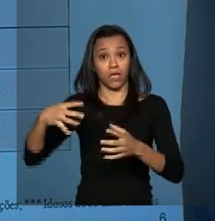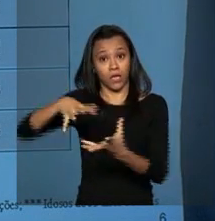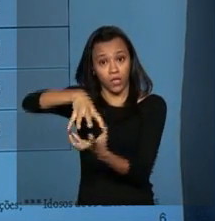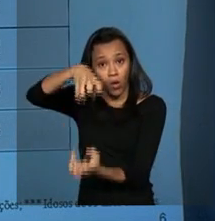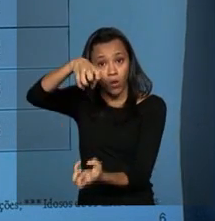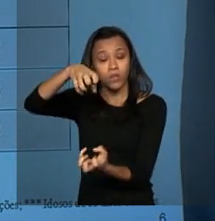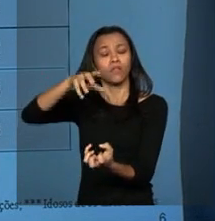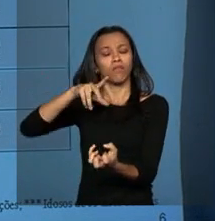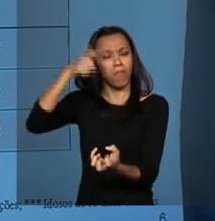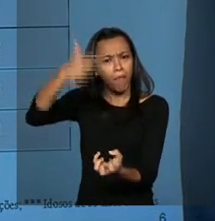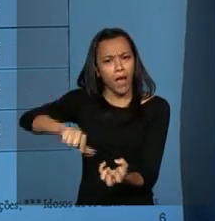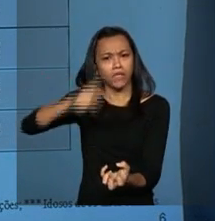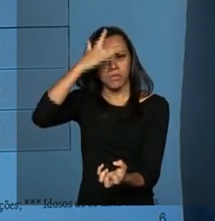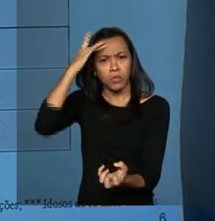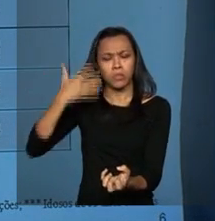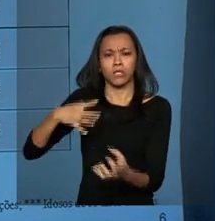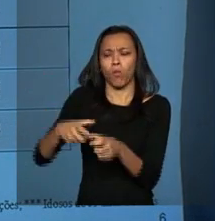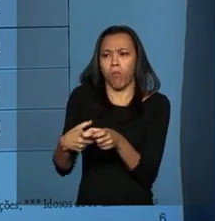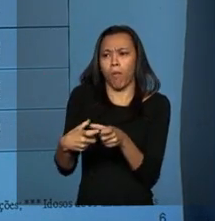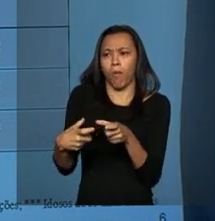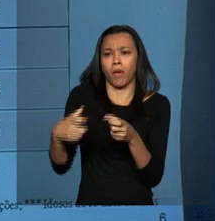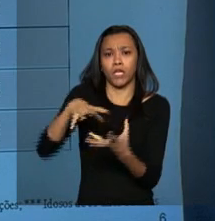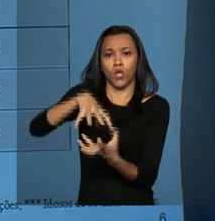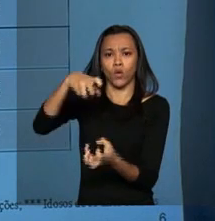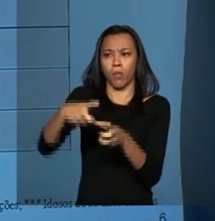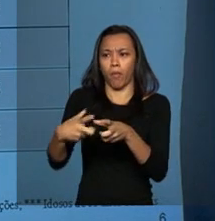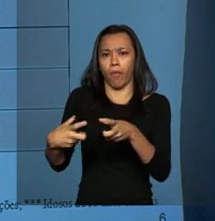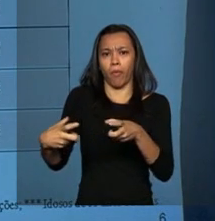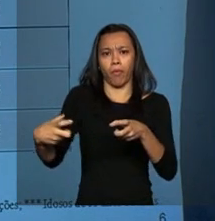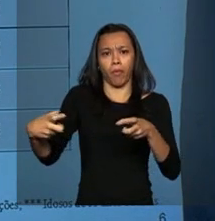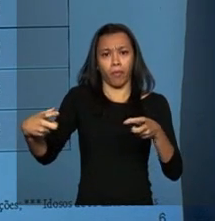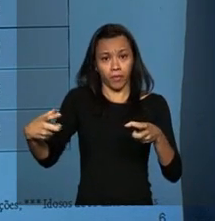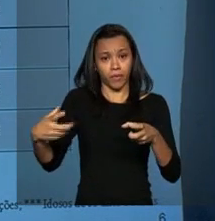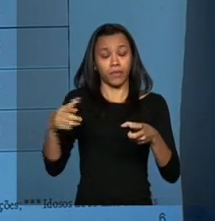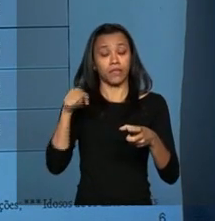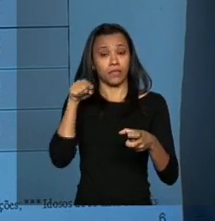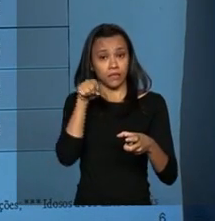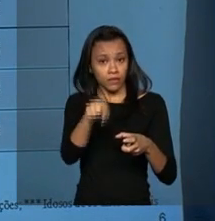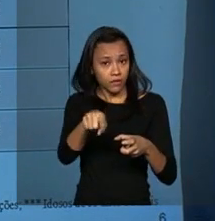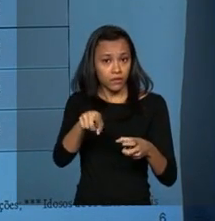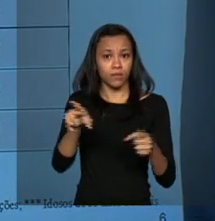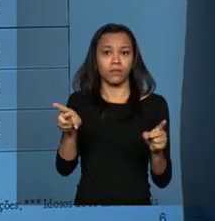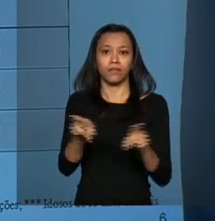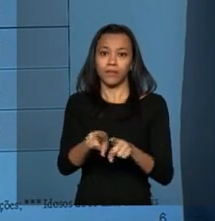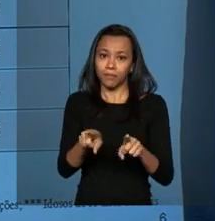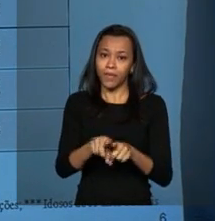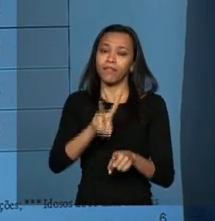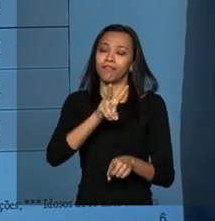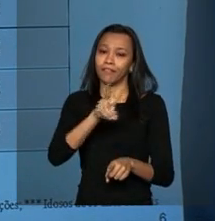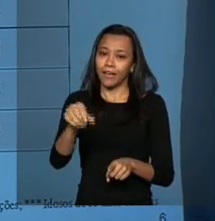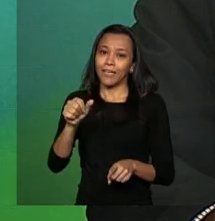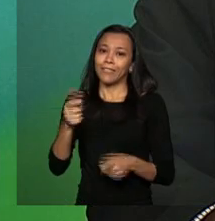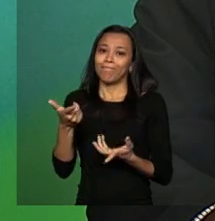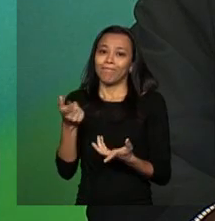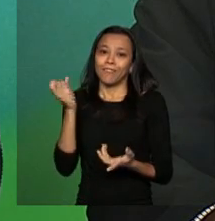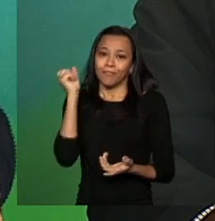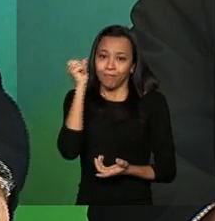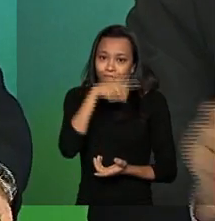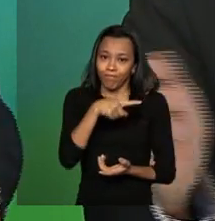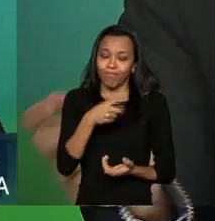idosos lá na frente. Então, essa relação vai reduzindo. Isso também impacta a Previdência Social.